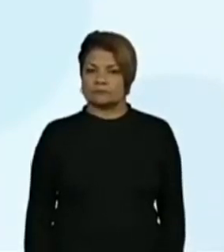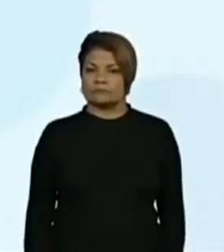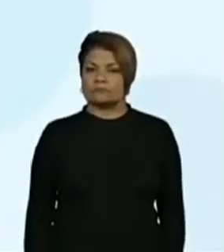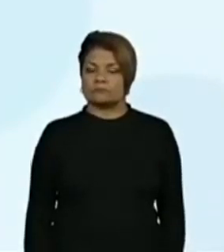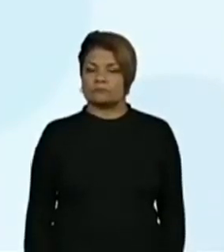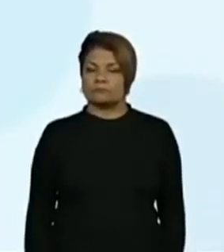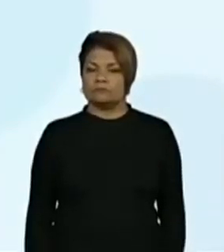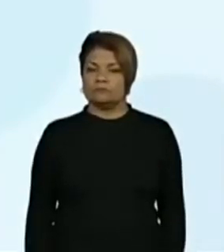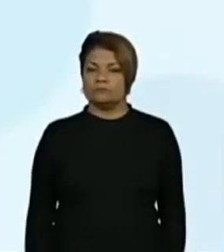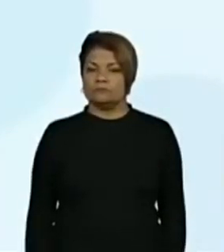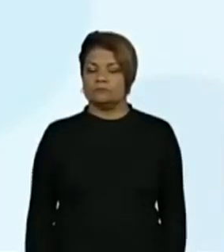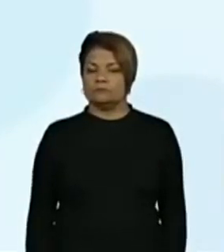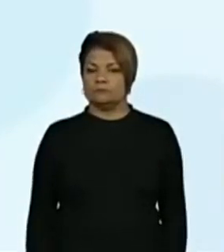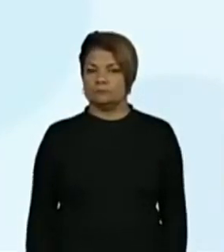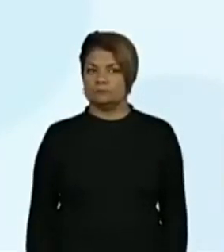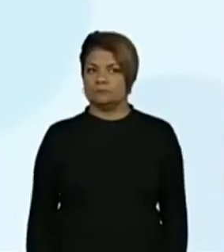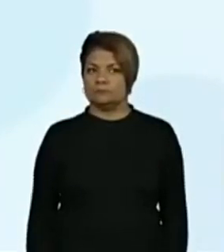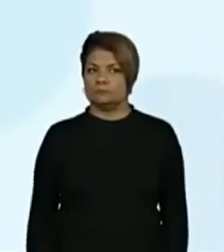497.631.